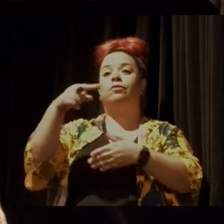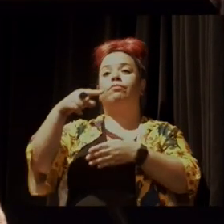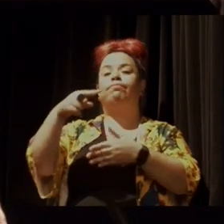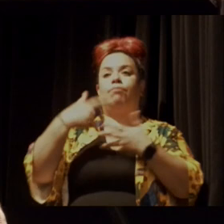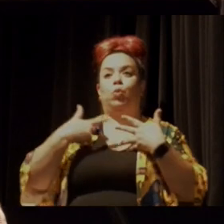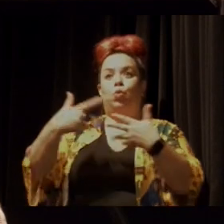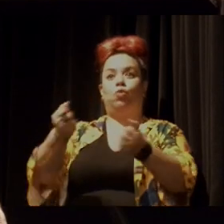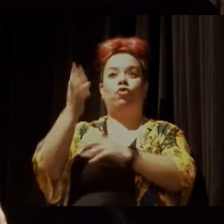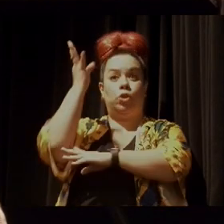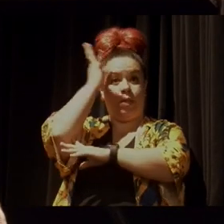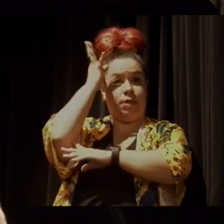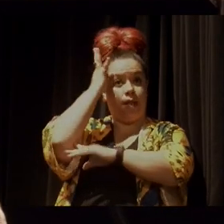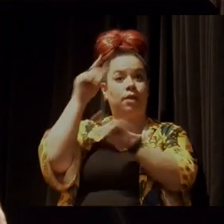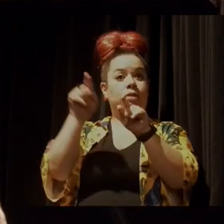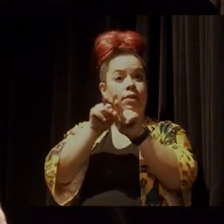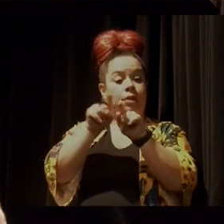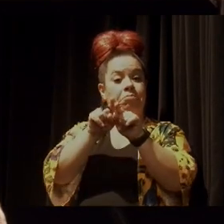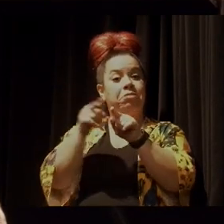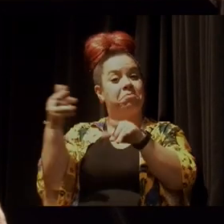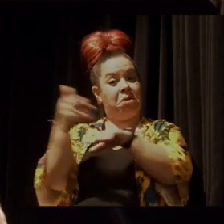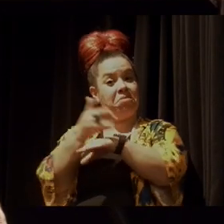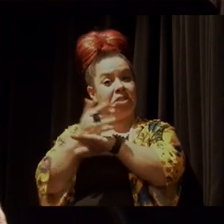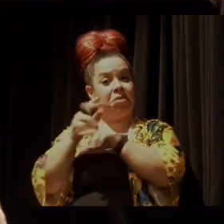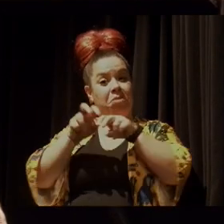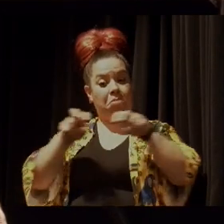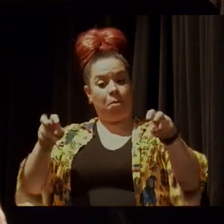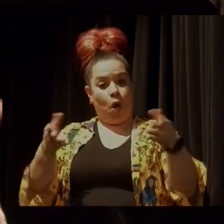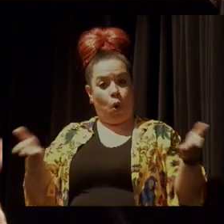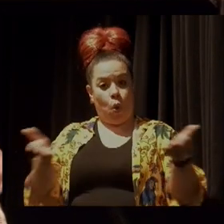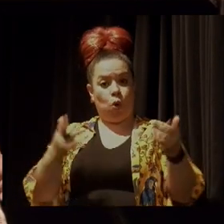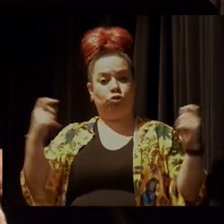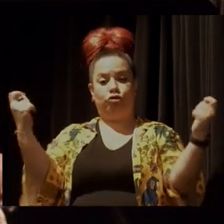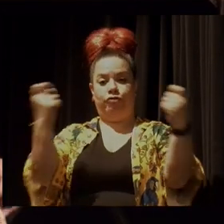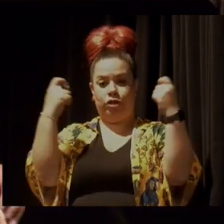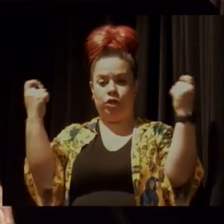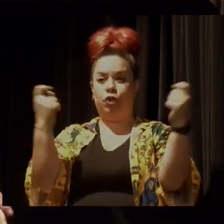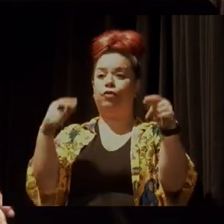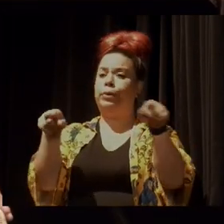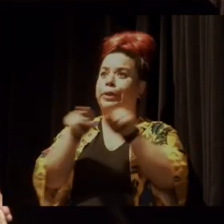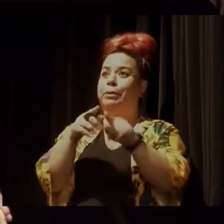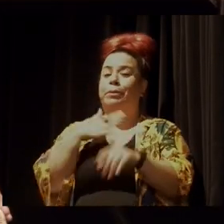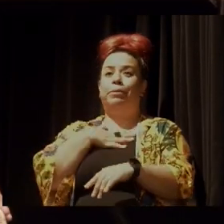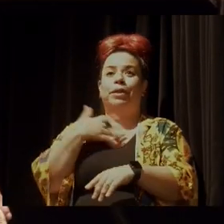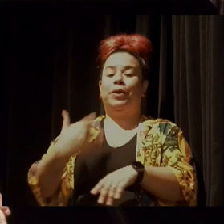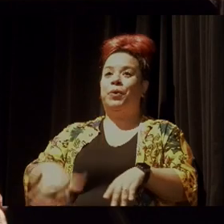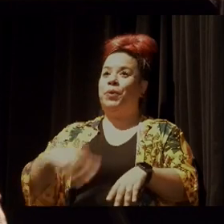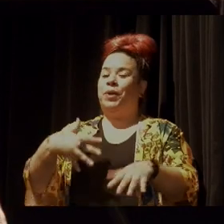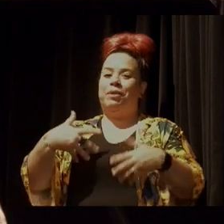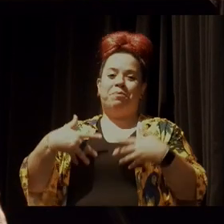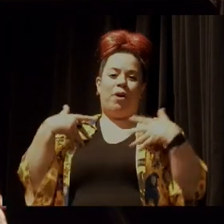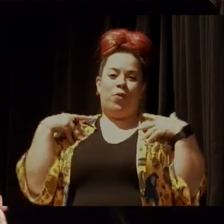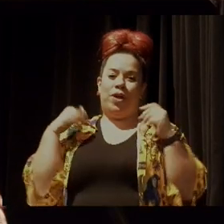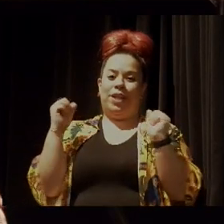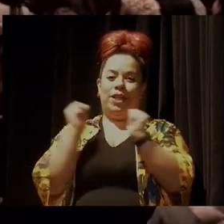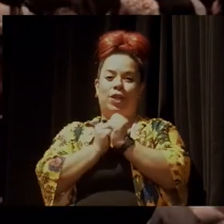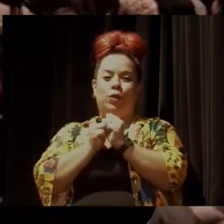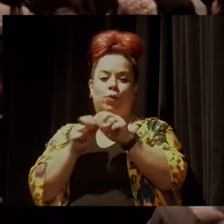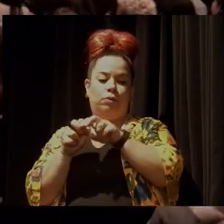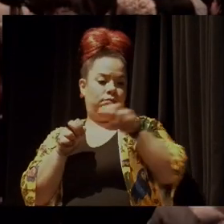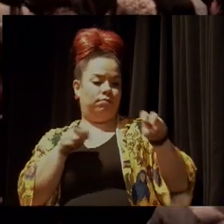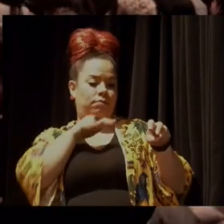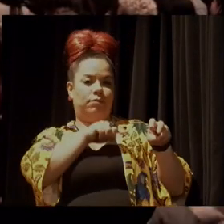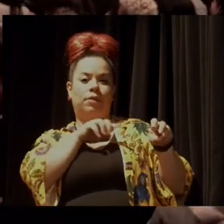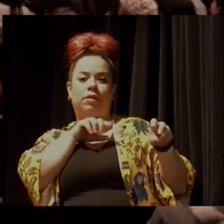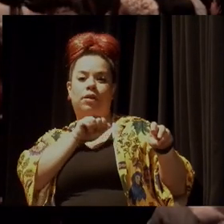Sesc para participar do festival. E para mim é uma honra estar aqui ao lado da Adriana,